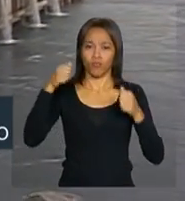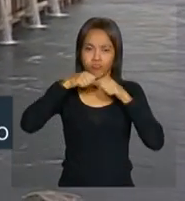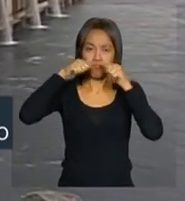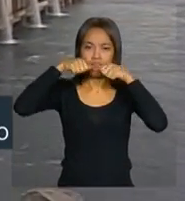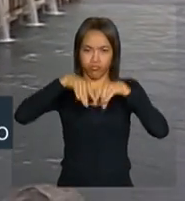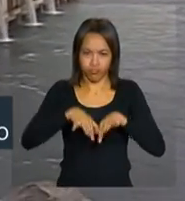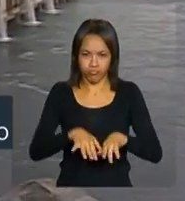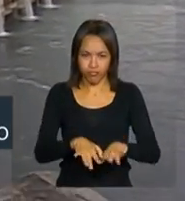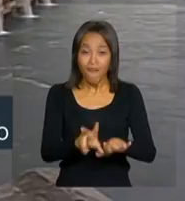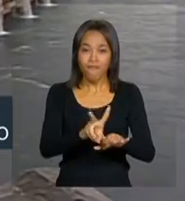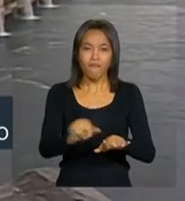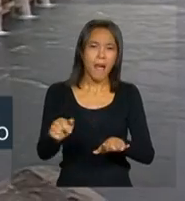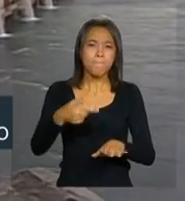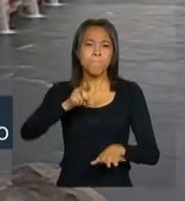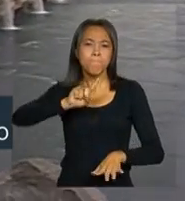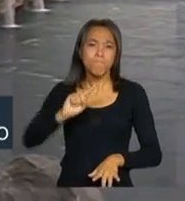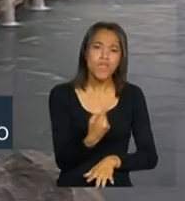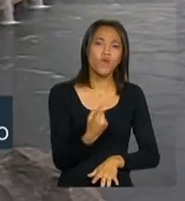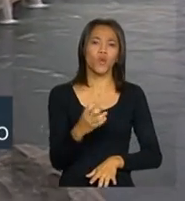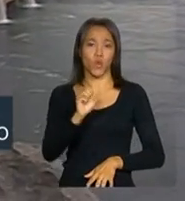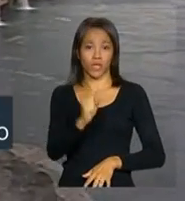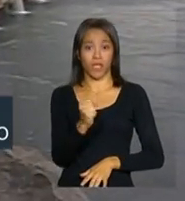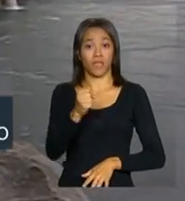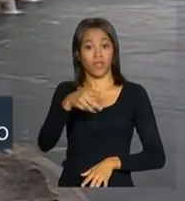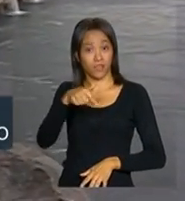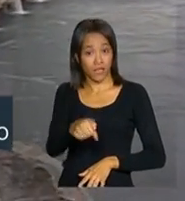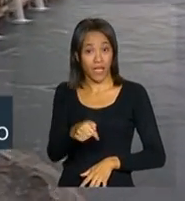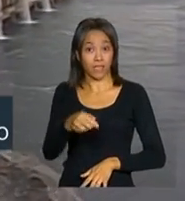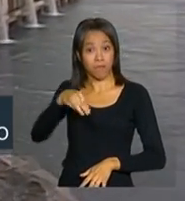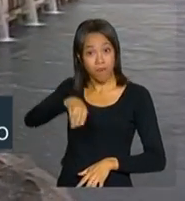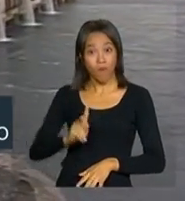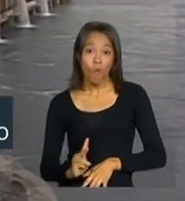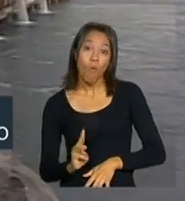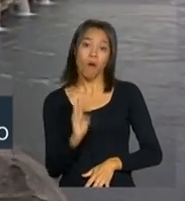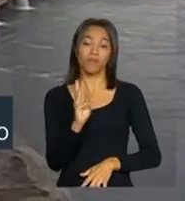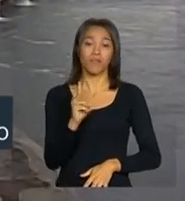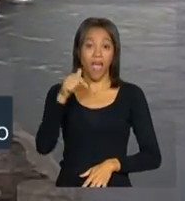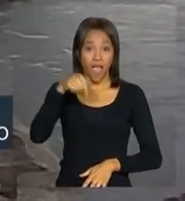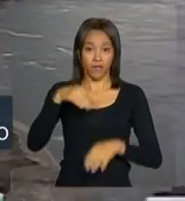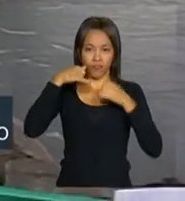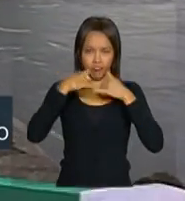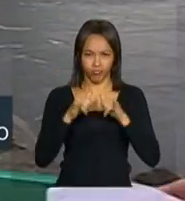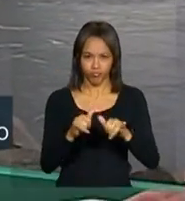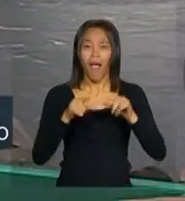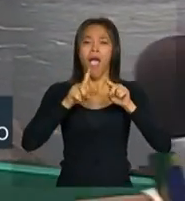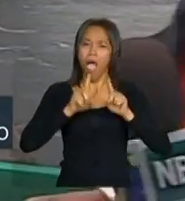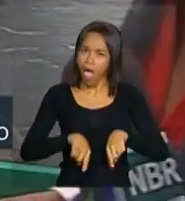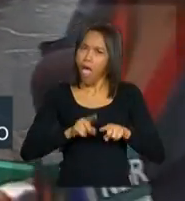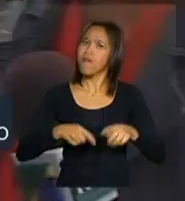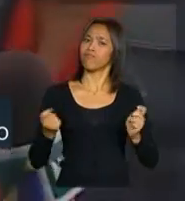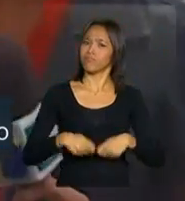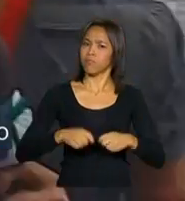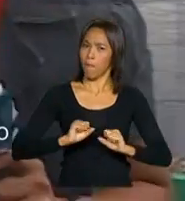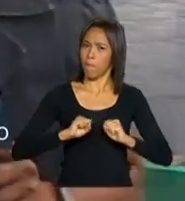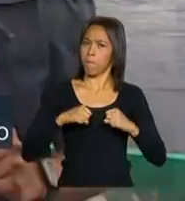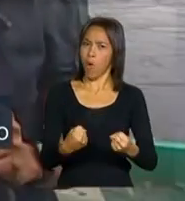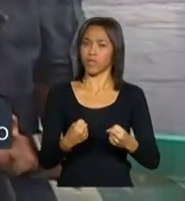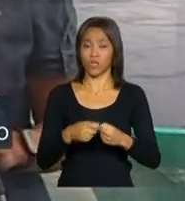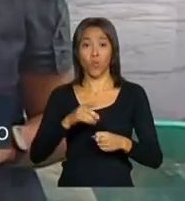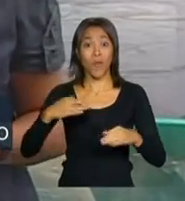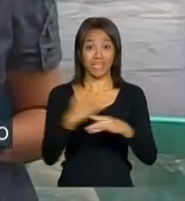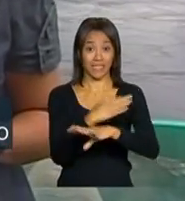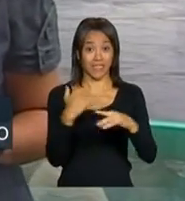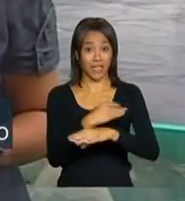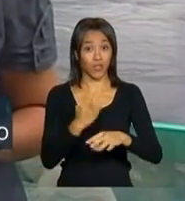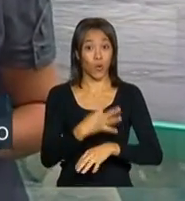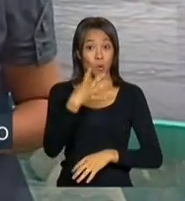potência para gerar 1.087 megawatts. Essa energia é suficiente para abastecer uma cidade com